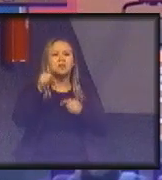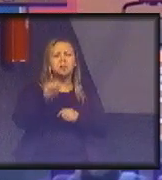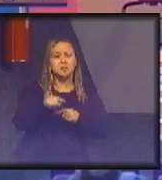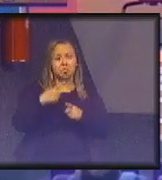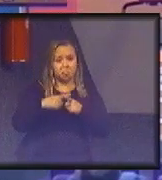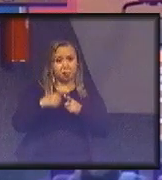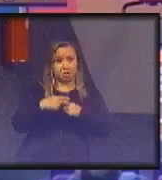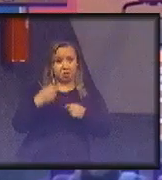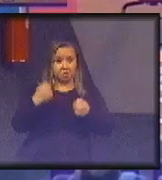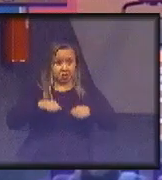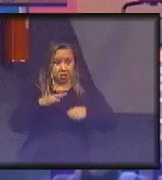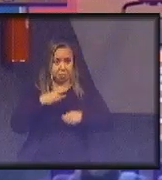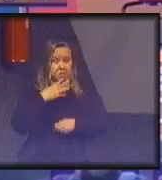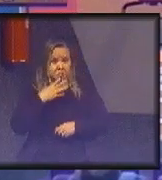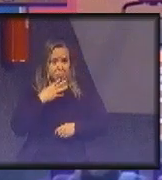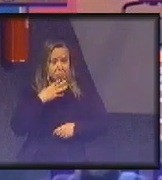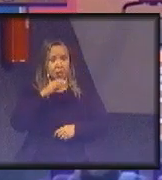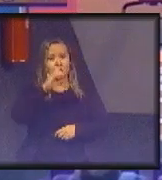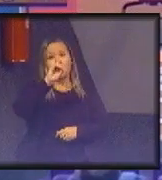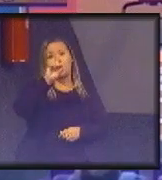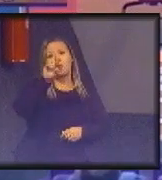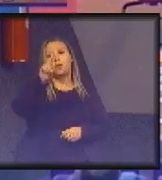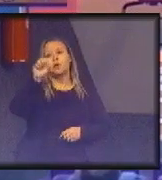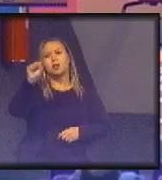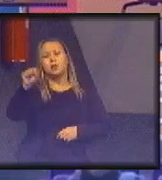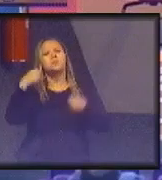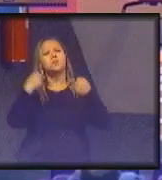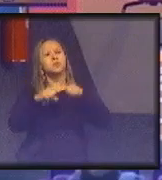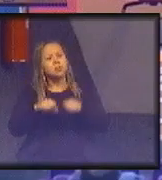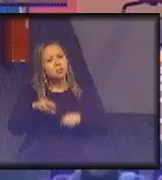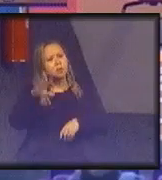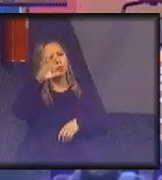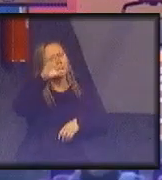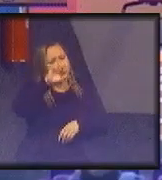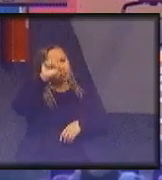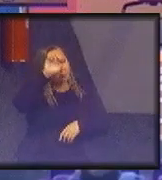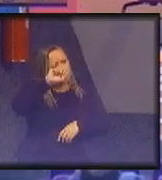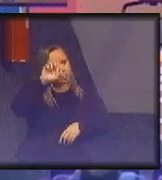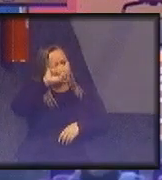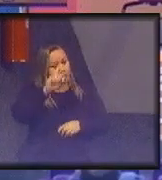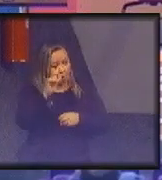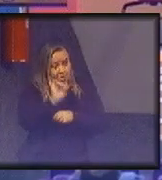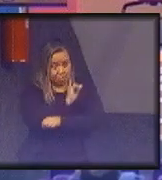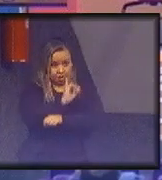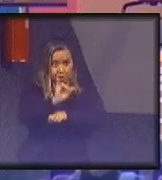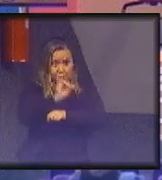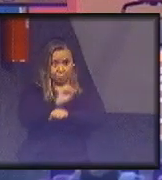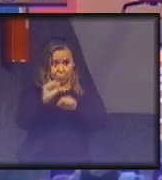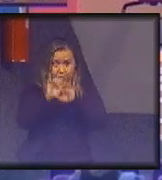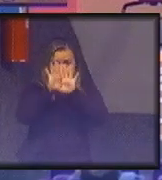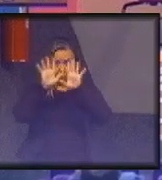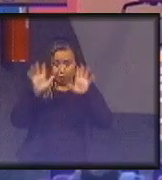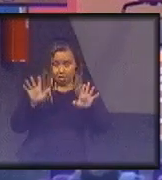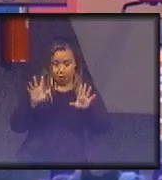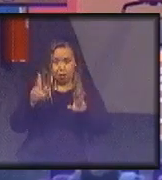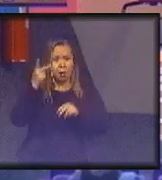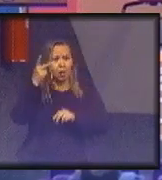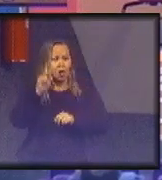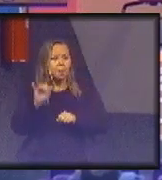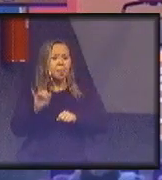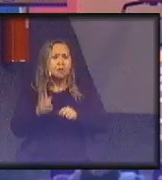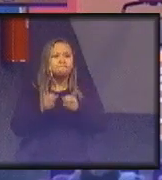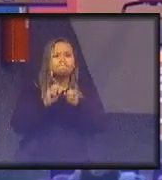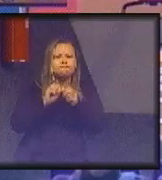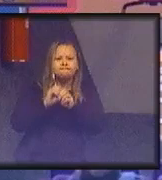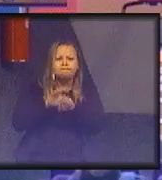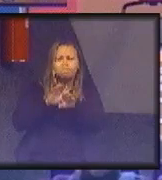ODSs. Mas nós temos que compreender e traçar estratégias muito claras para, eventualmente, até gerenciar os